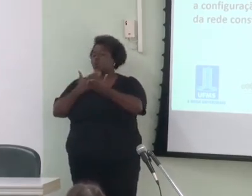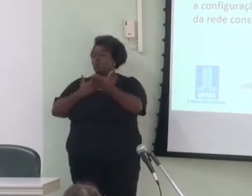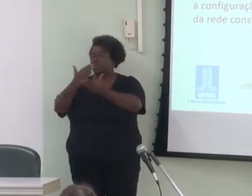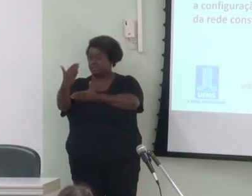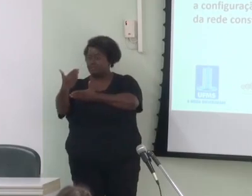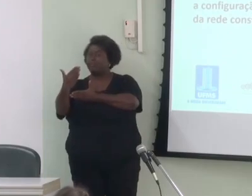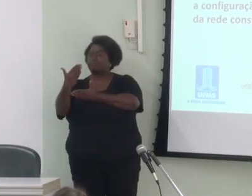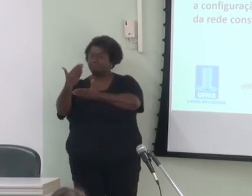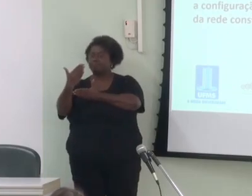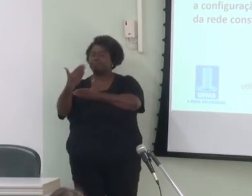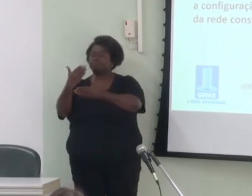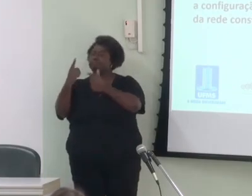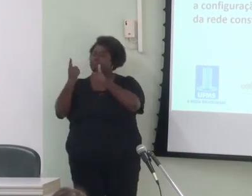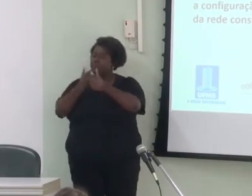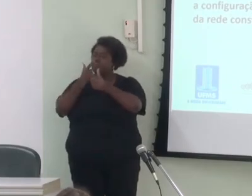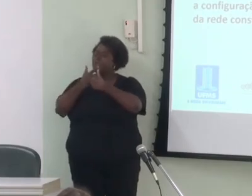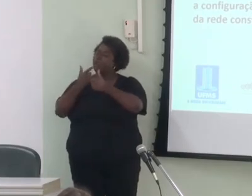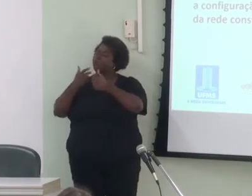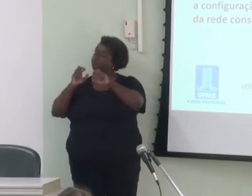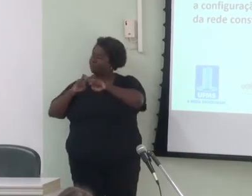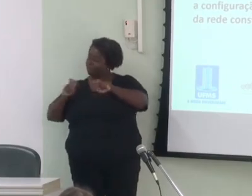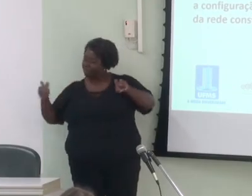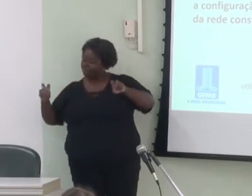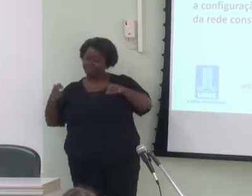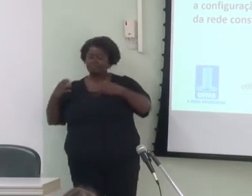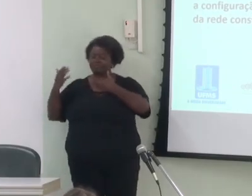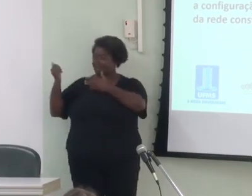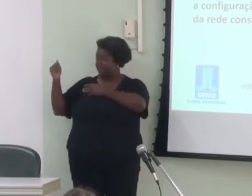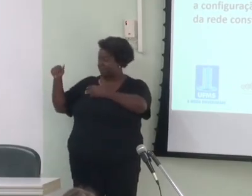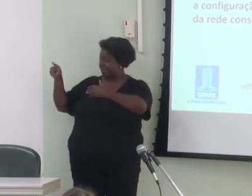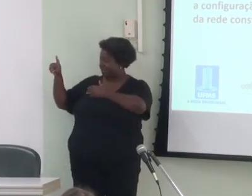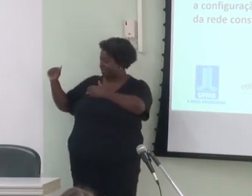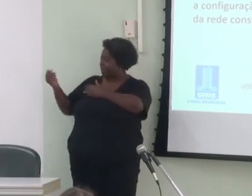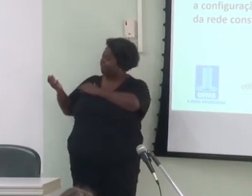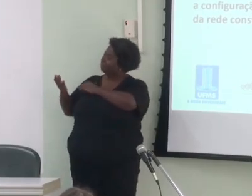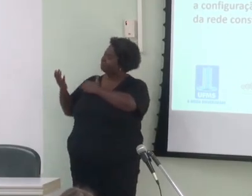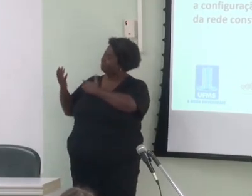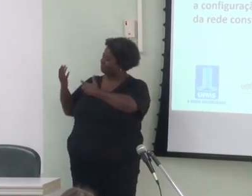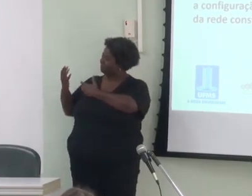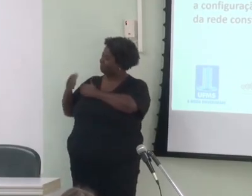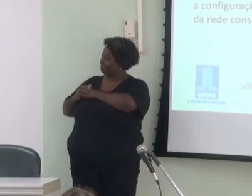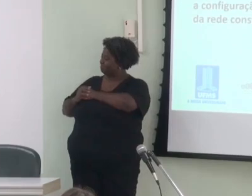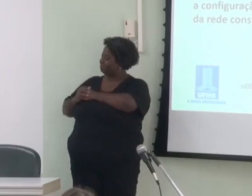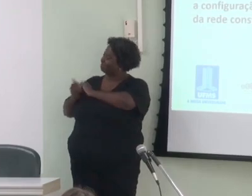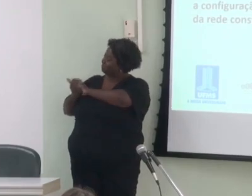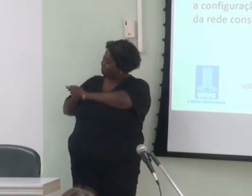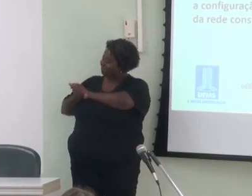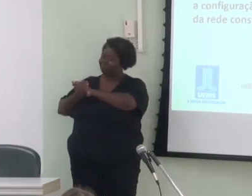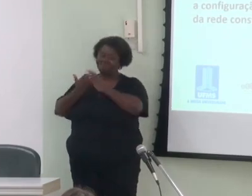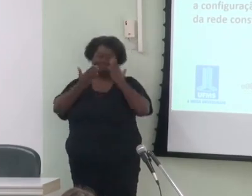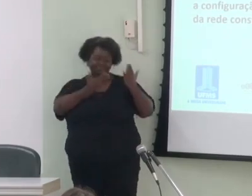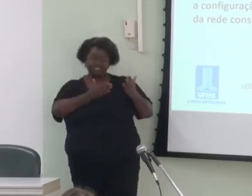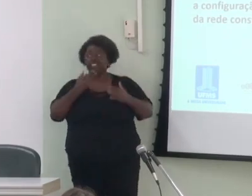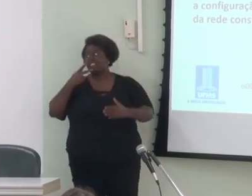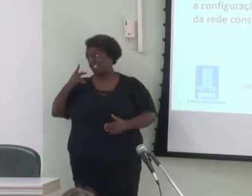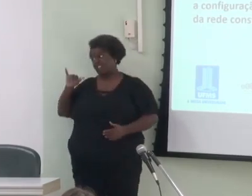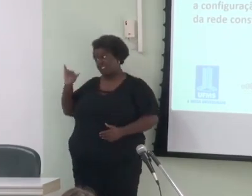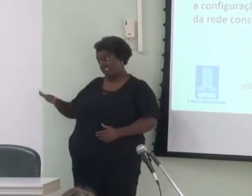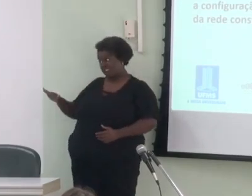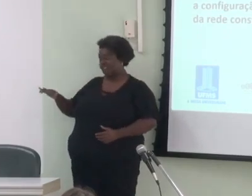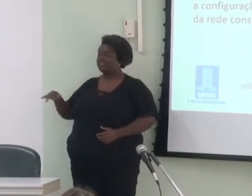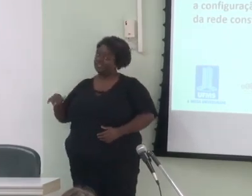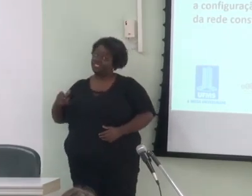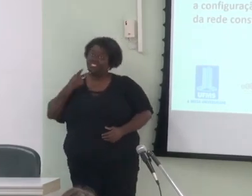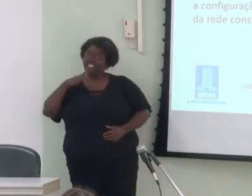fala então cumprimentando as colegas da mesa Amanda em nome de quem então falar devagar e falar no tempo vai